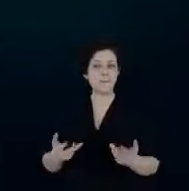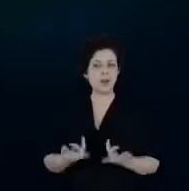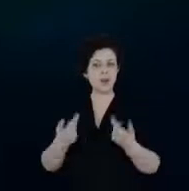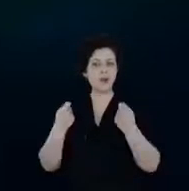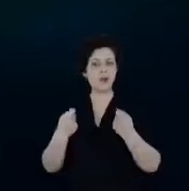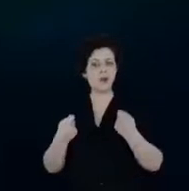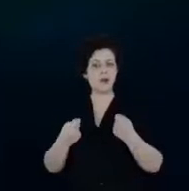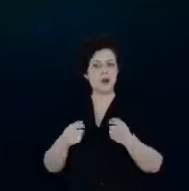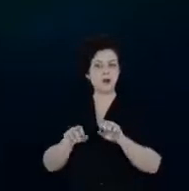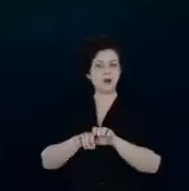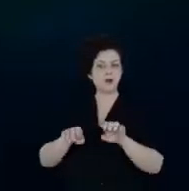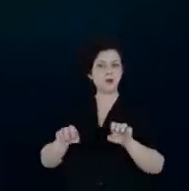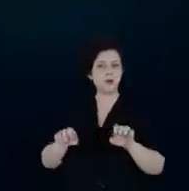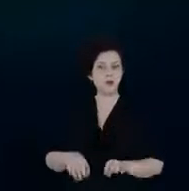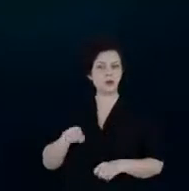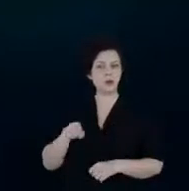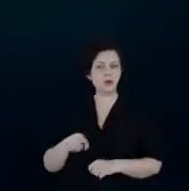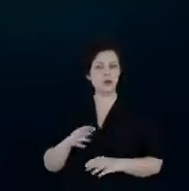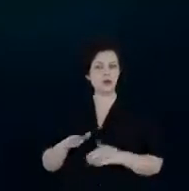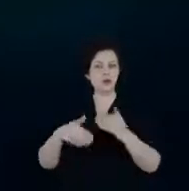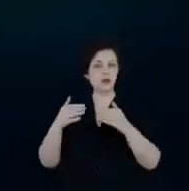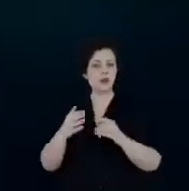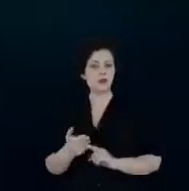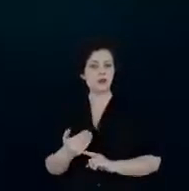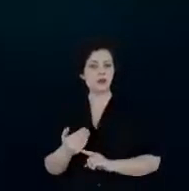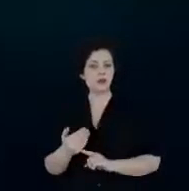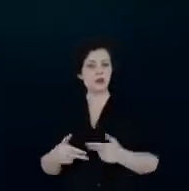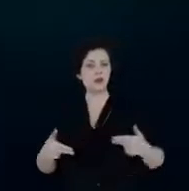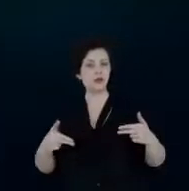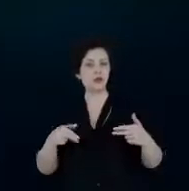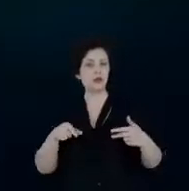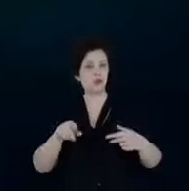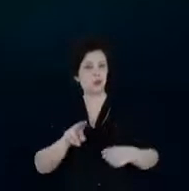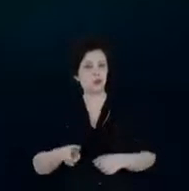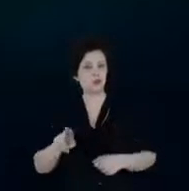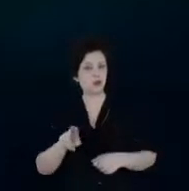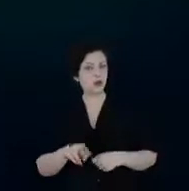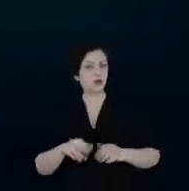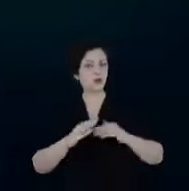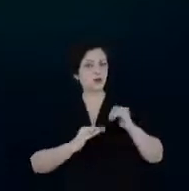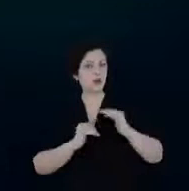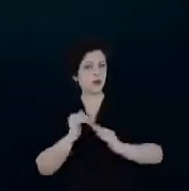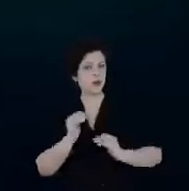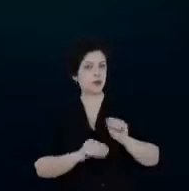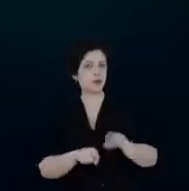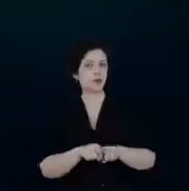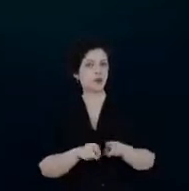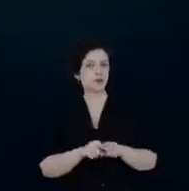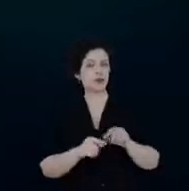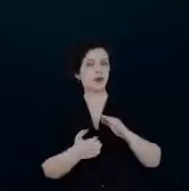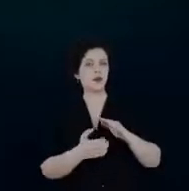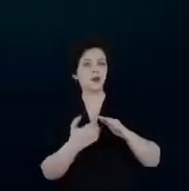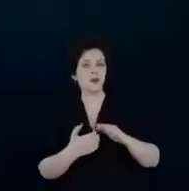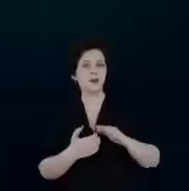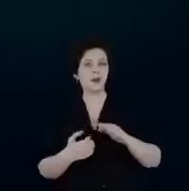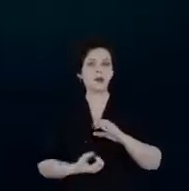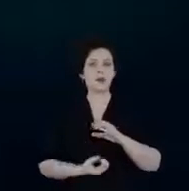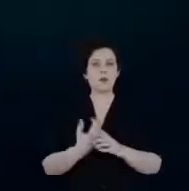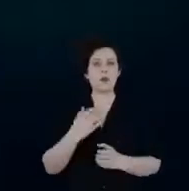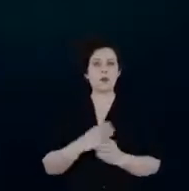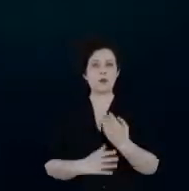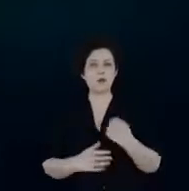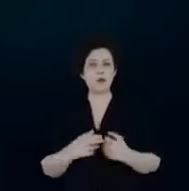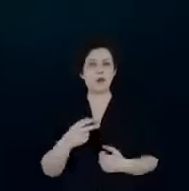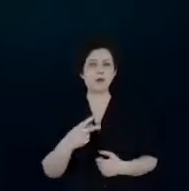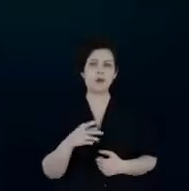nossas estruturas de desenvolvimento de tecnologias aplicadas na prática nas startups por exemplo que o programa de P